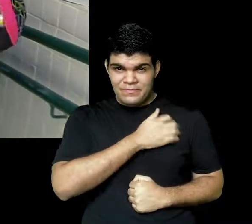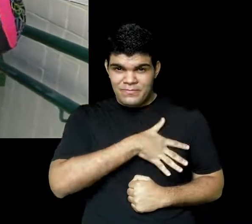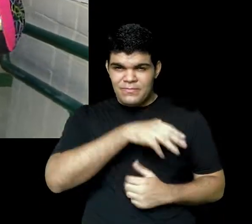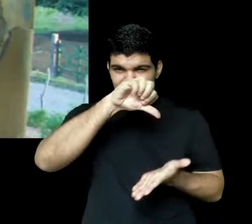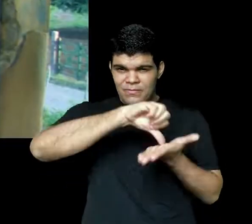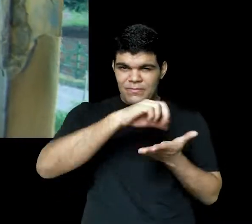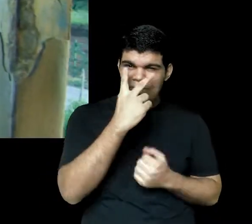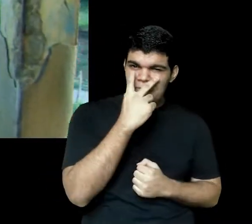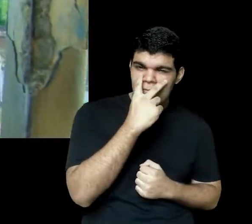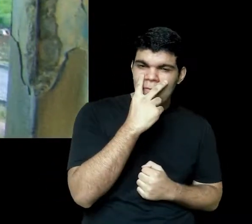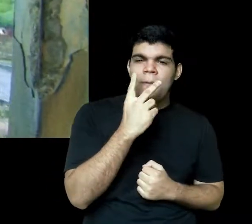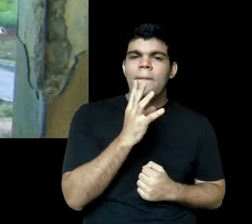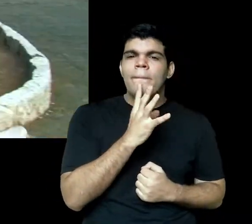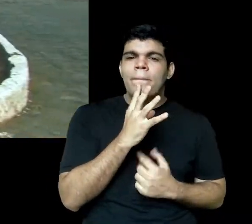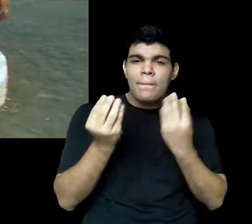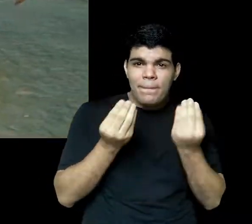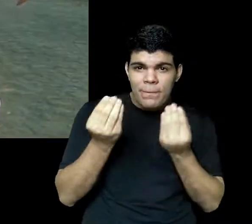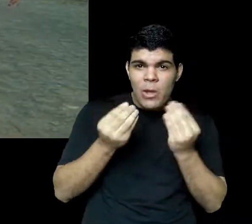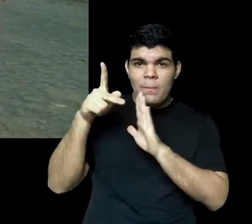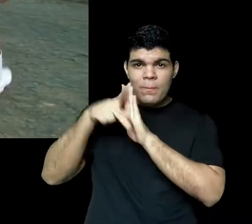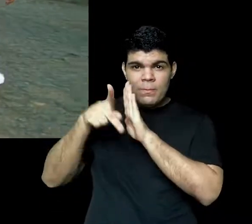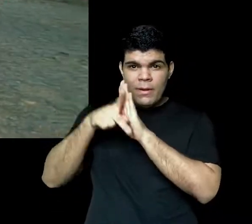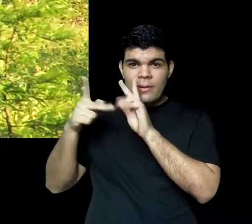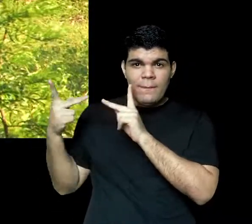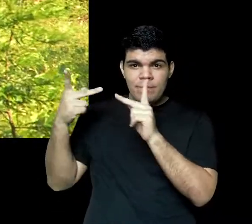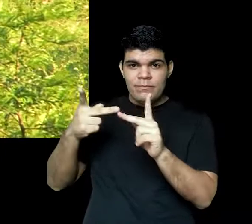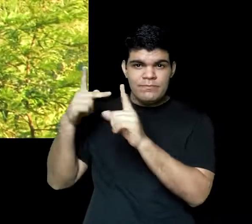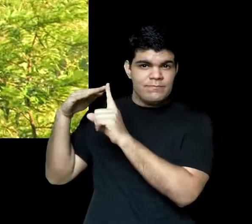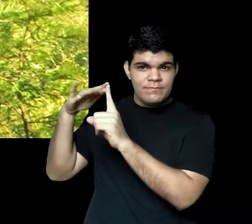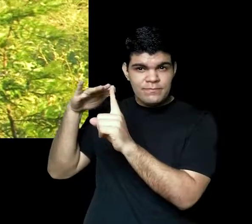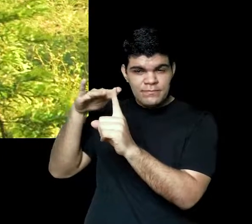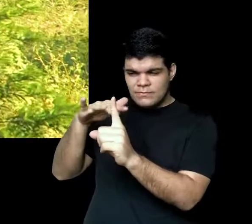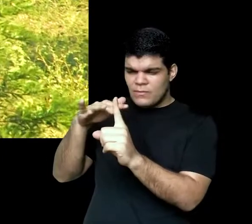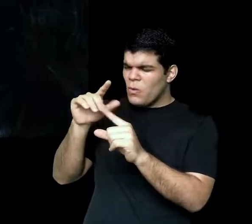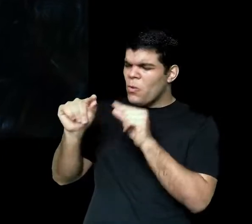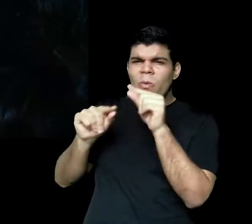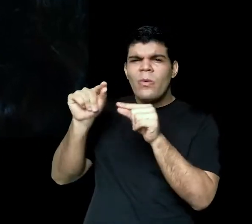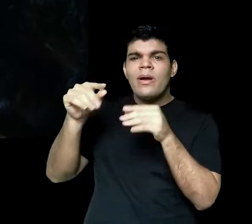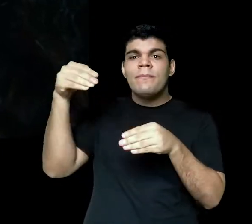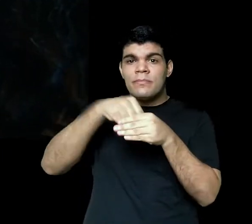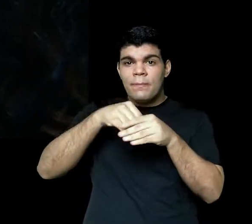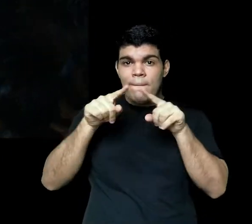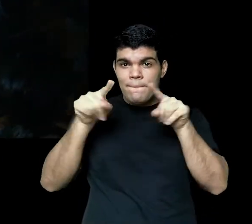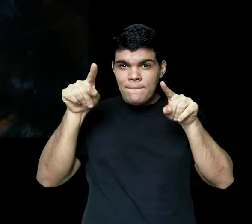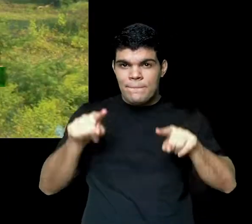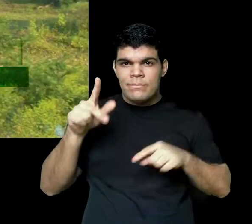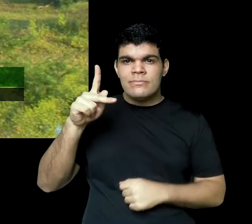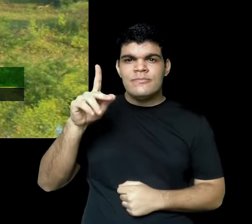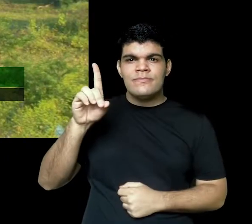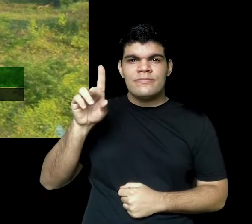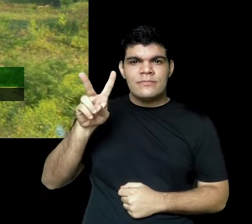Conheci o Instituto Federal, o Campus Vitória, a partir do projeto de visitas guiadas, que é um projeto que